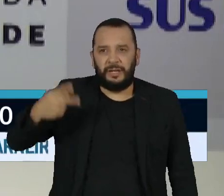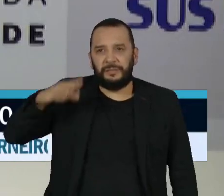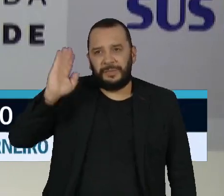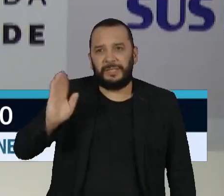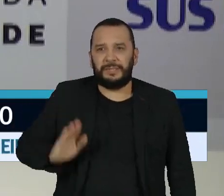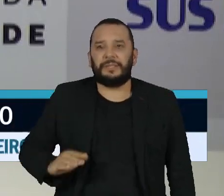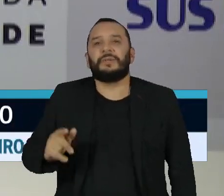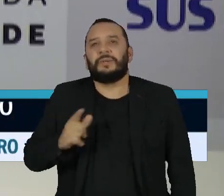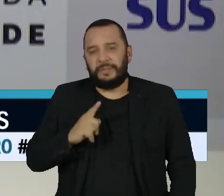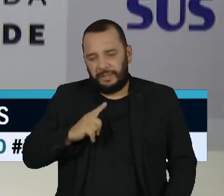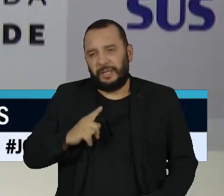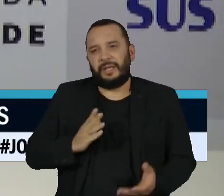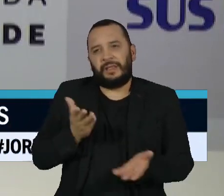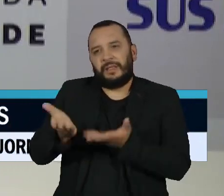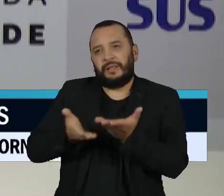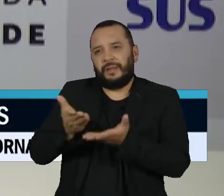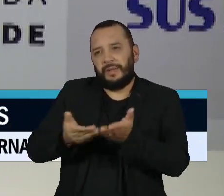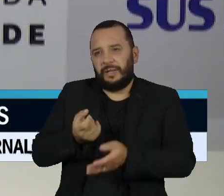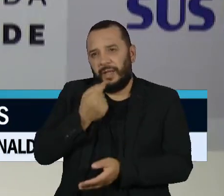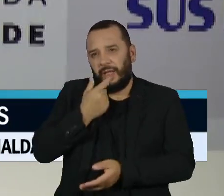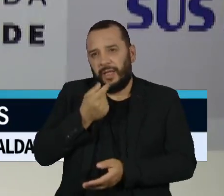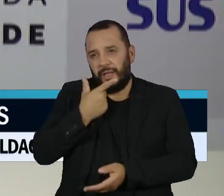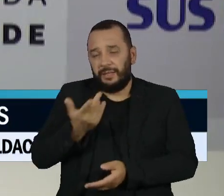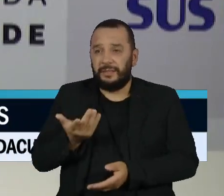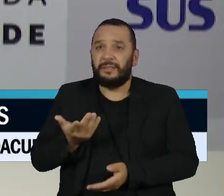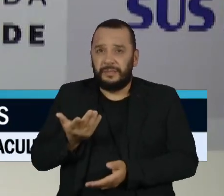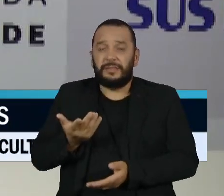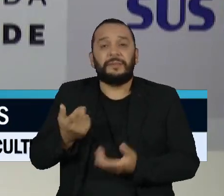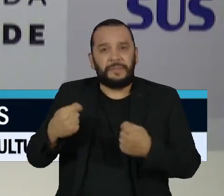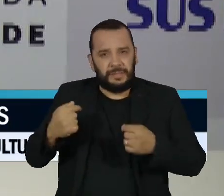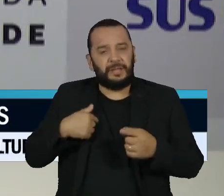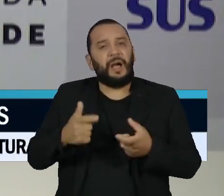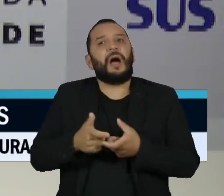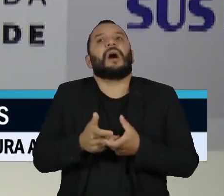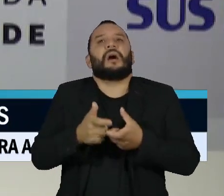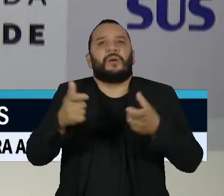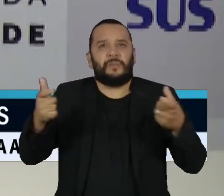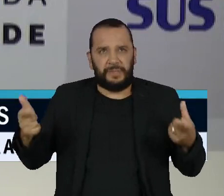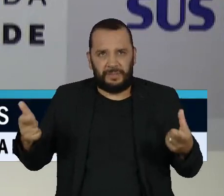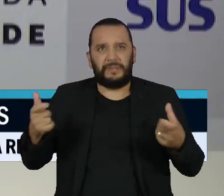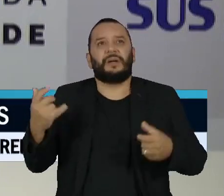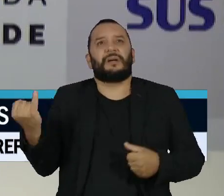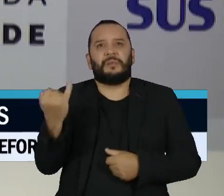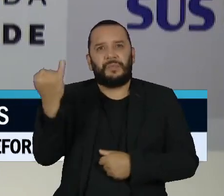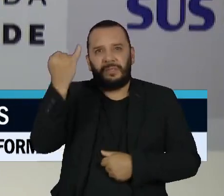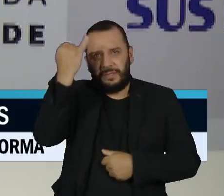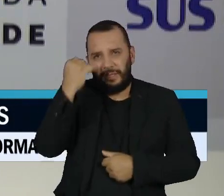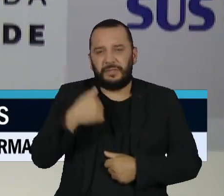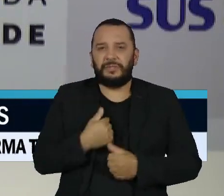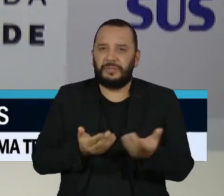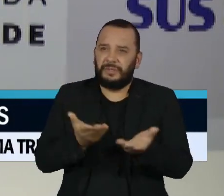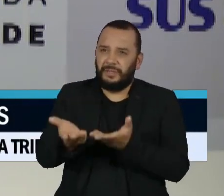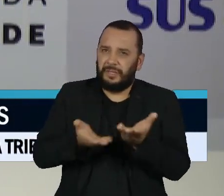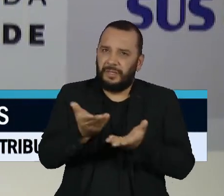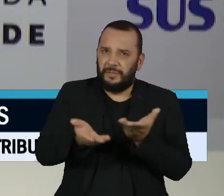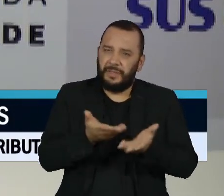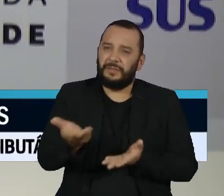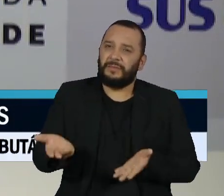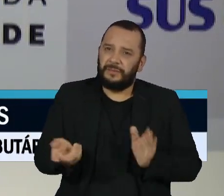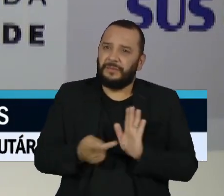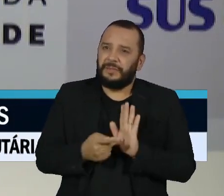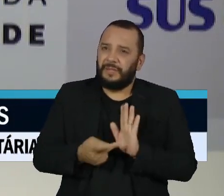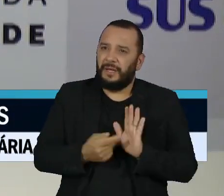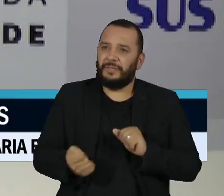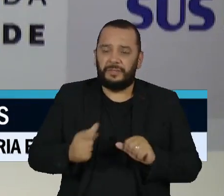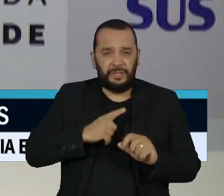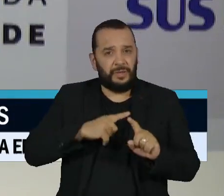já recebem a proflaxia pré-exposição. Mas nós precisamos aumentar de forma muito importante essa iniciativa. Nós temos aí